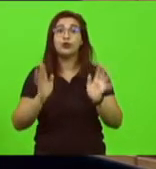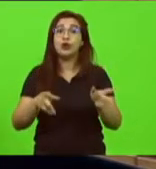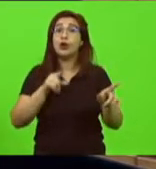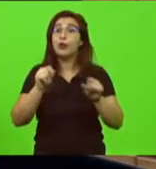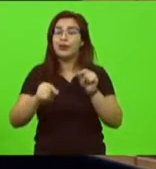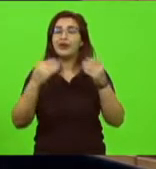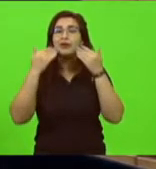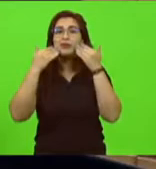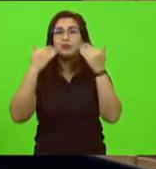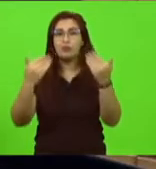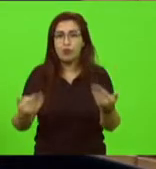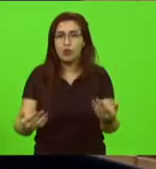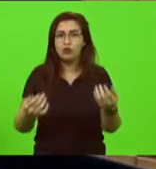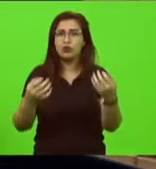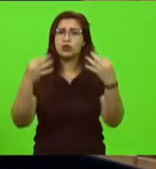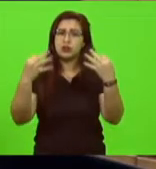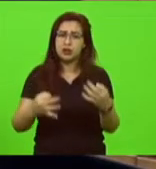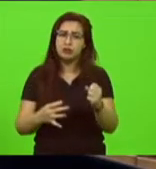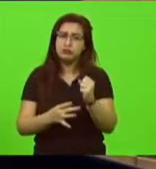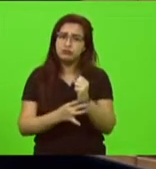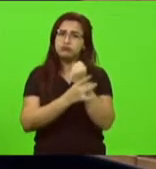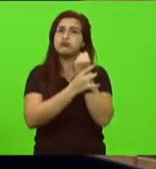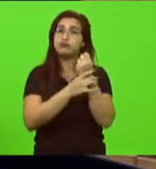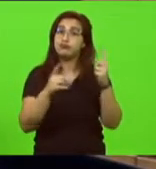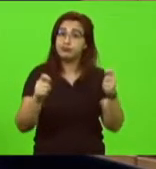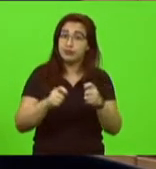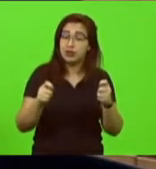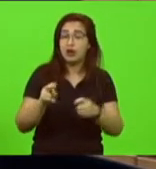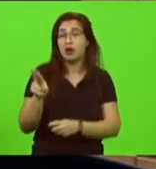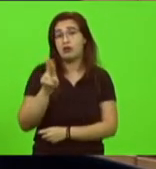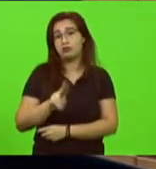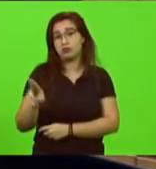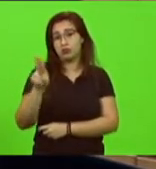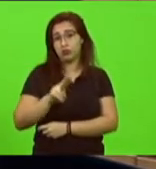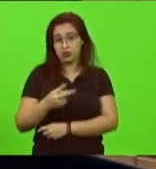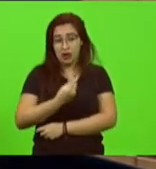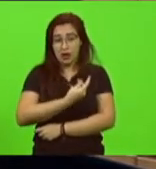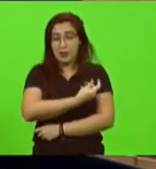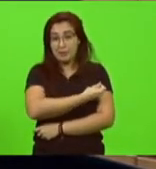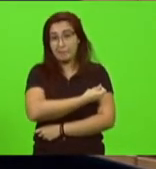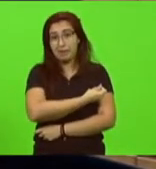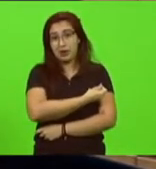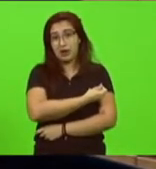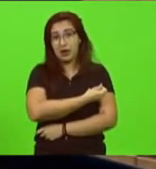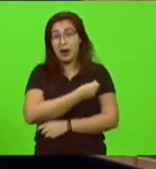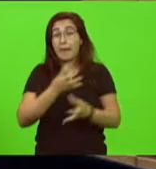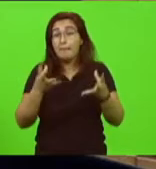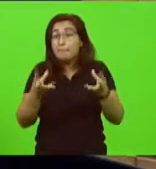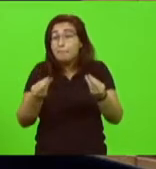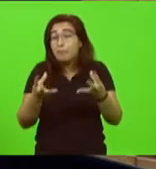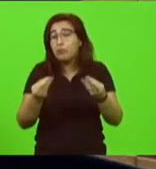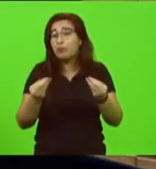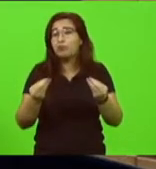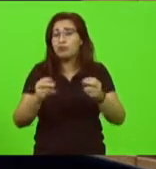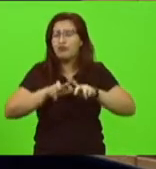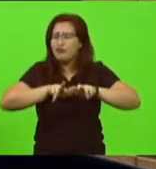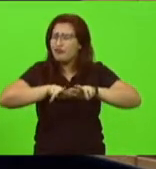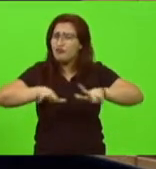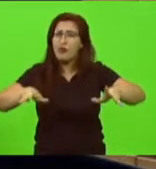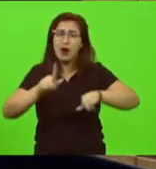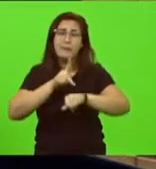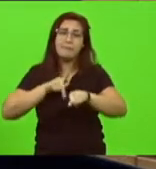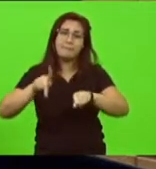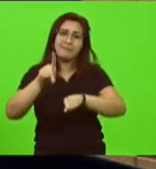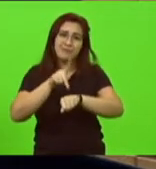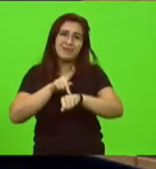eficácia e segurança após o uso e aplicação de milhões de doses em vários países